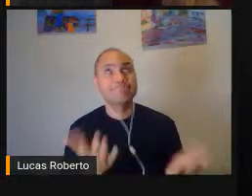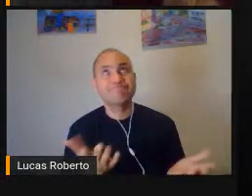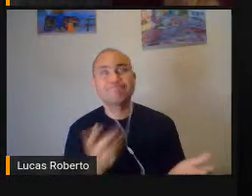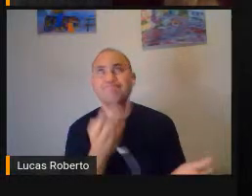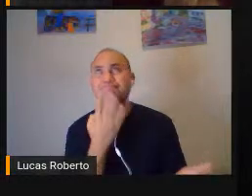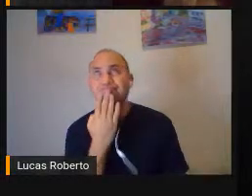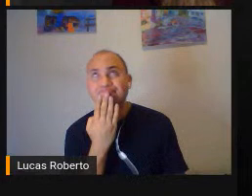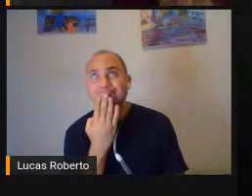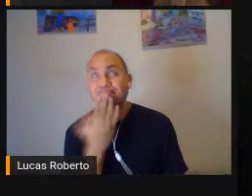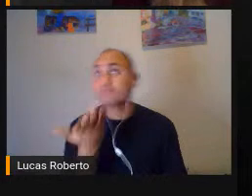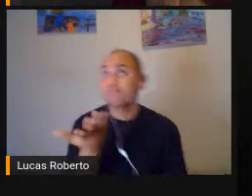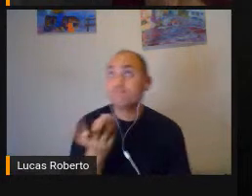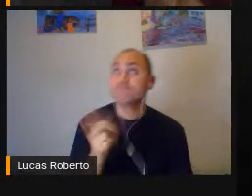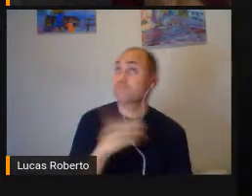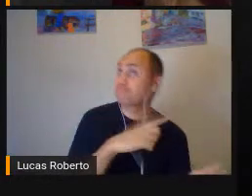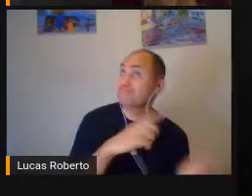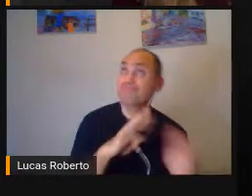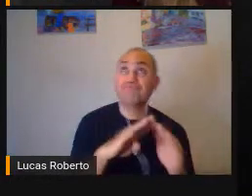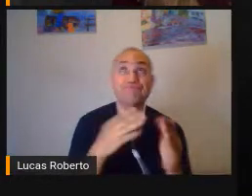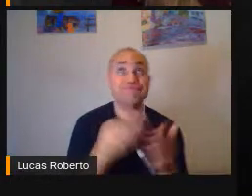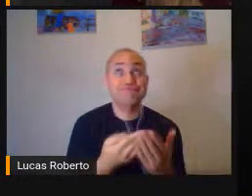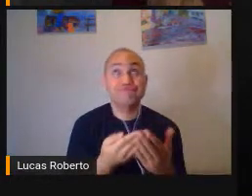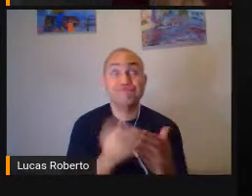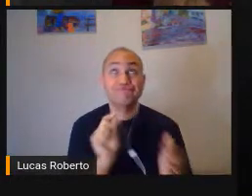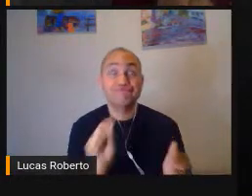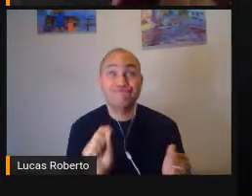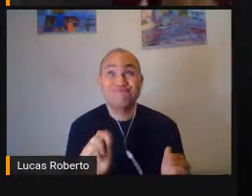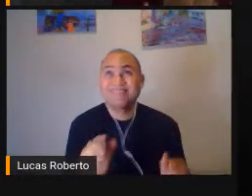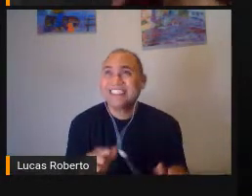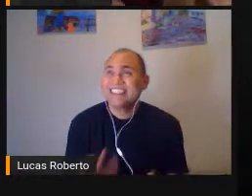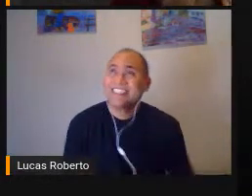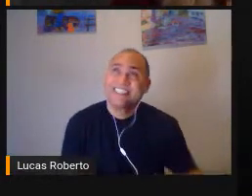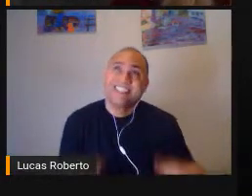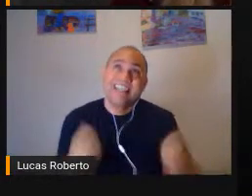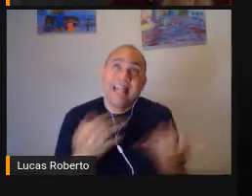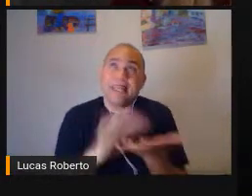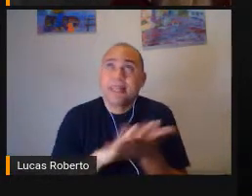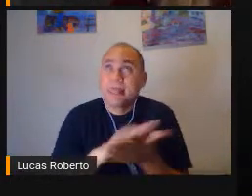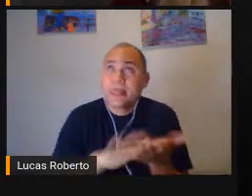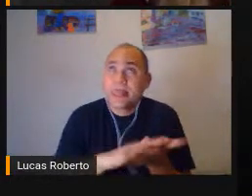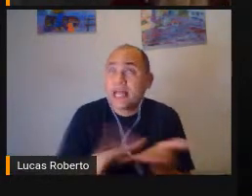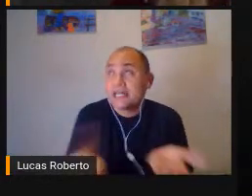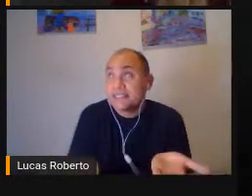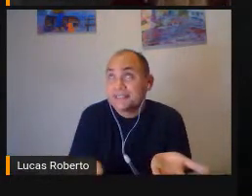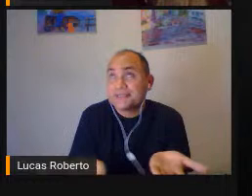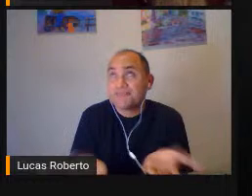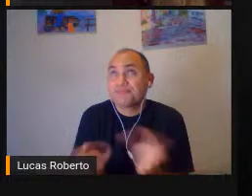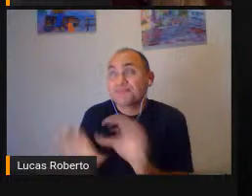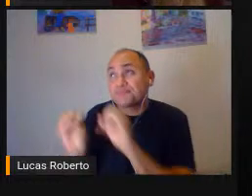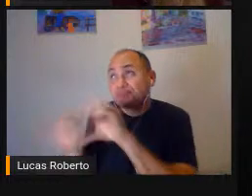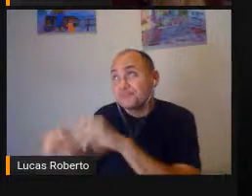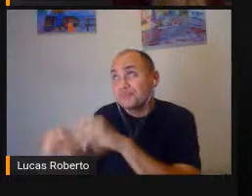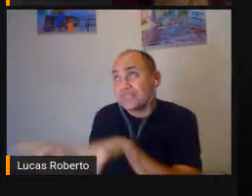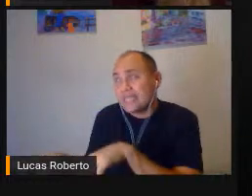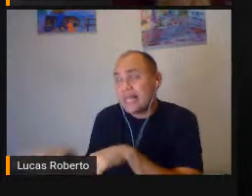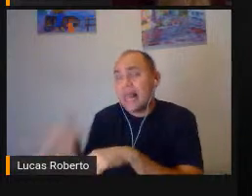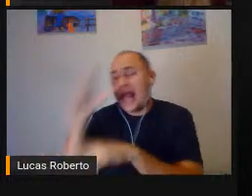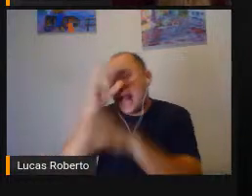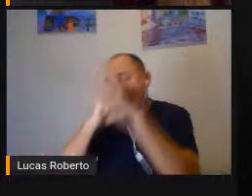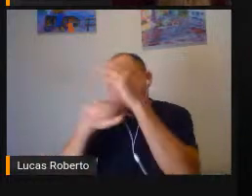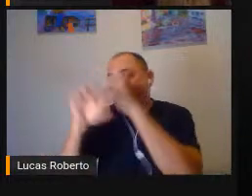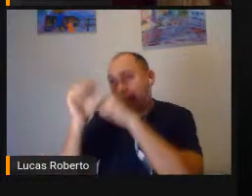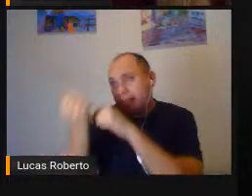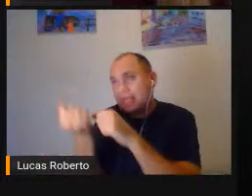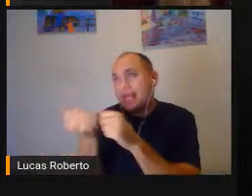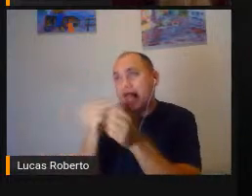ele Com baixa visão Ou seja ele cego E simplesmente Coloca alguém Para a lei Para transcrever Então a gente Vai ter Uma